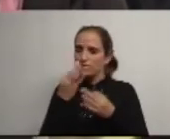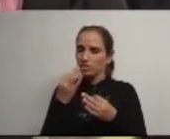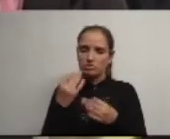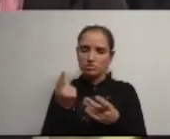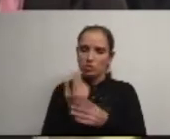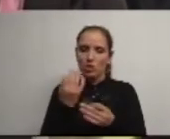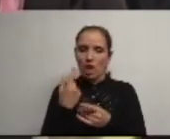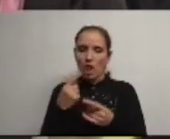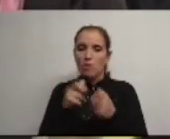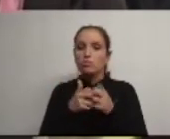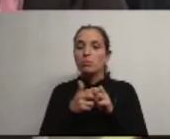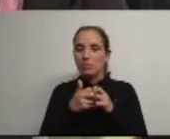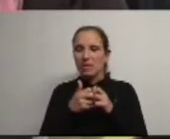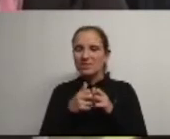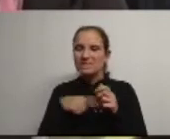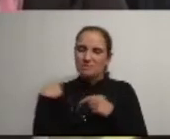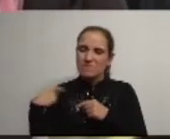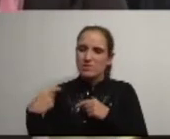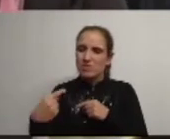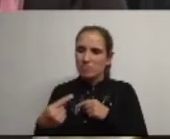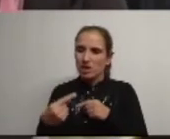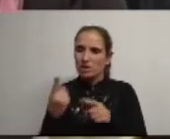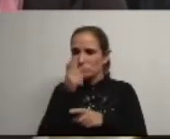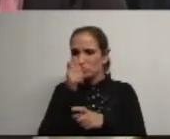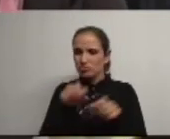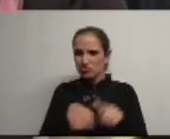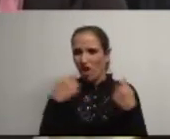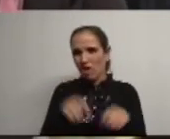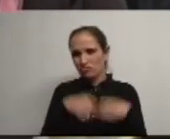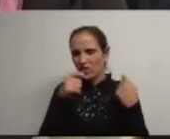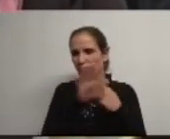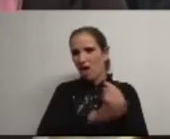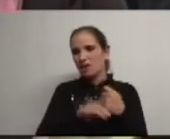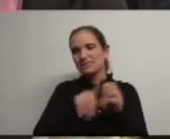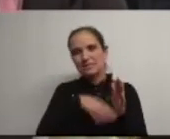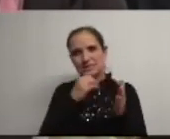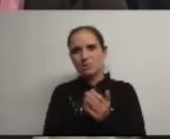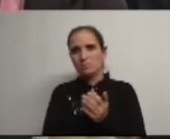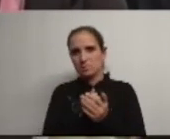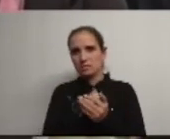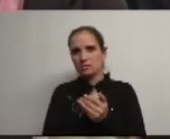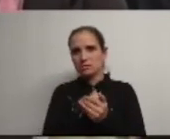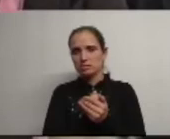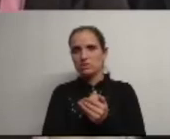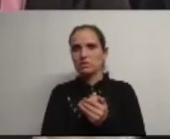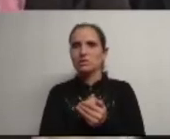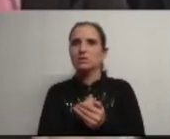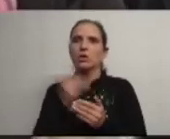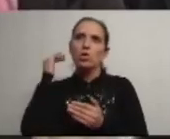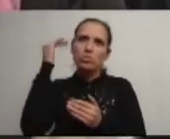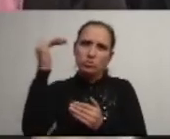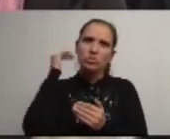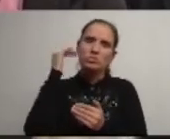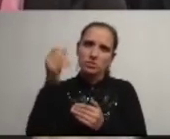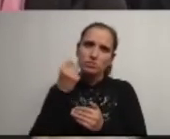gostaríamos nós temos um problema sistemático de vandalização daquele espaço sistemático mesmo as coberturas já foram